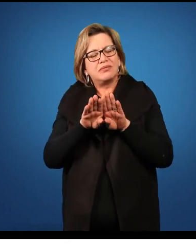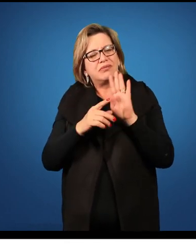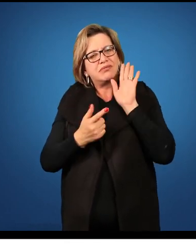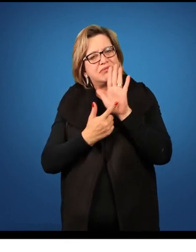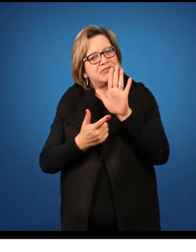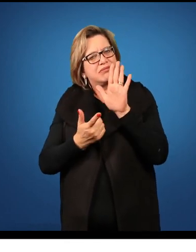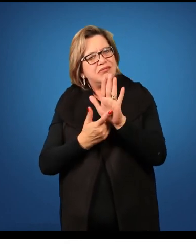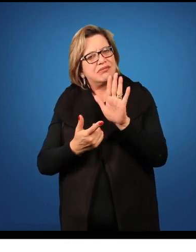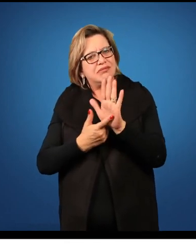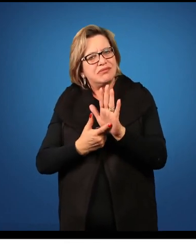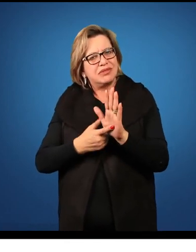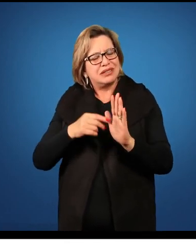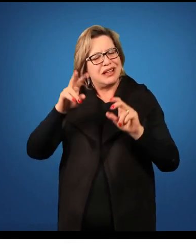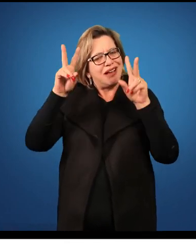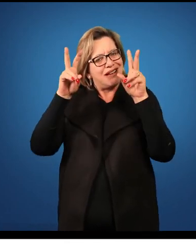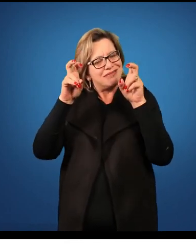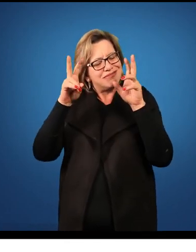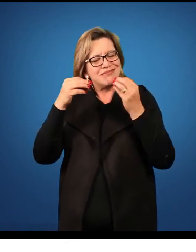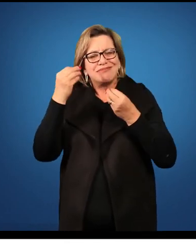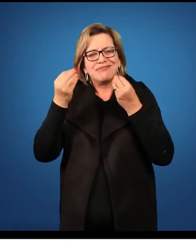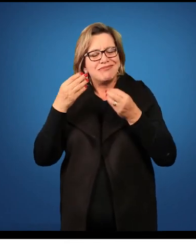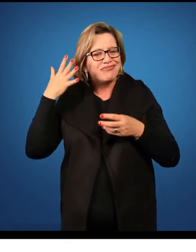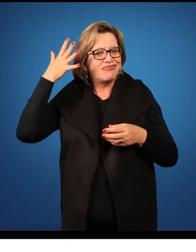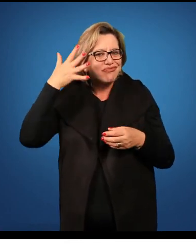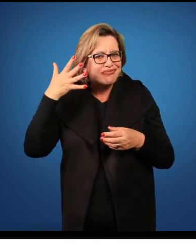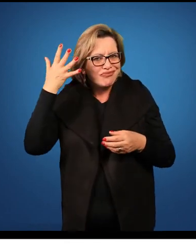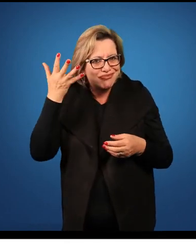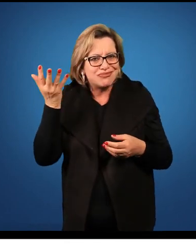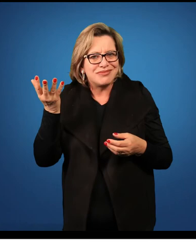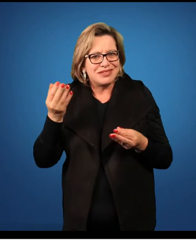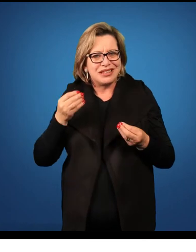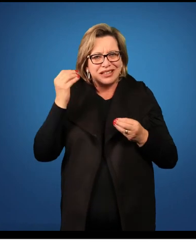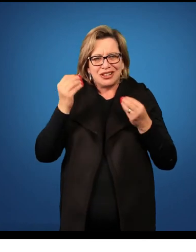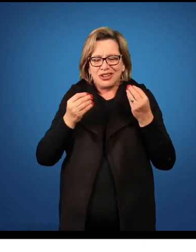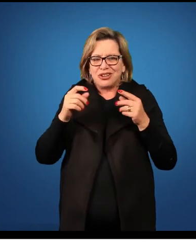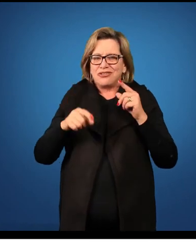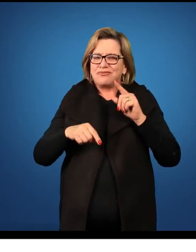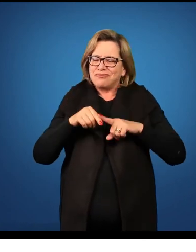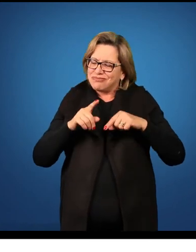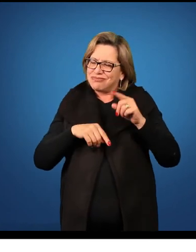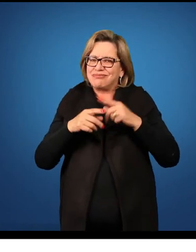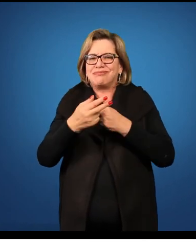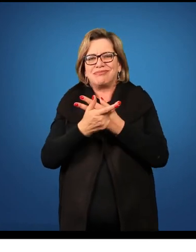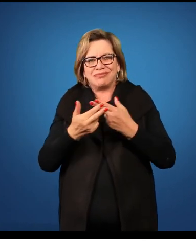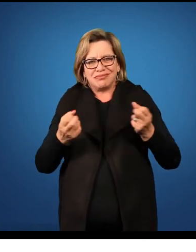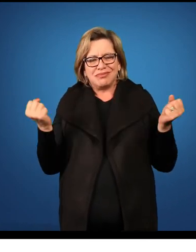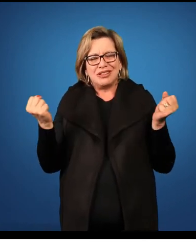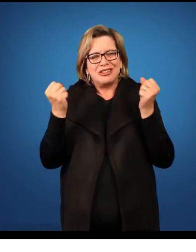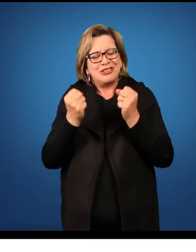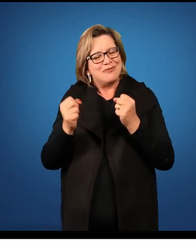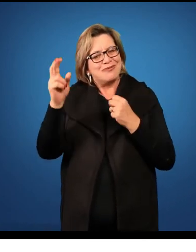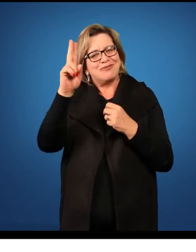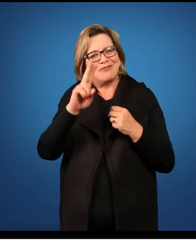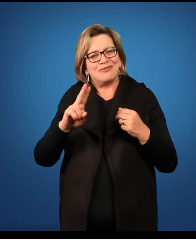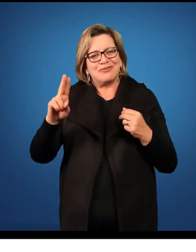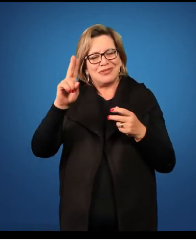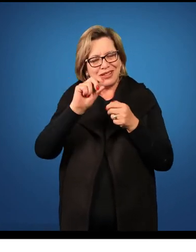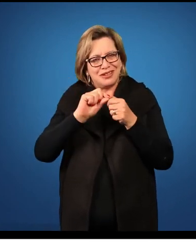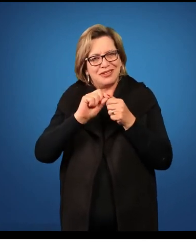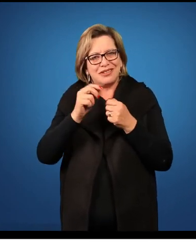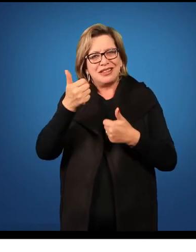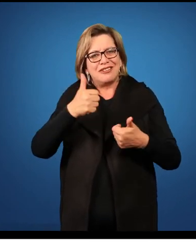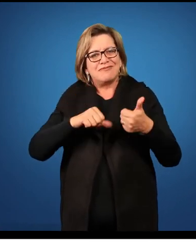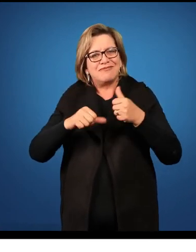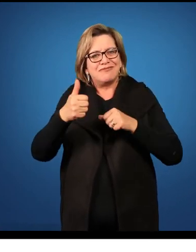em relação a algum conteúdo, então todas essas ferramentas podem ser utilizadas no processo